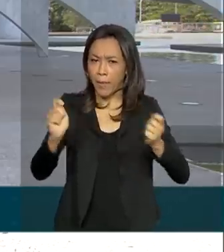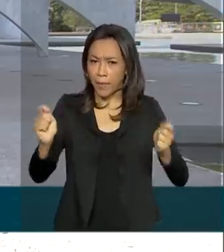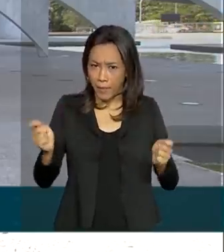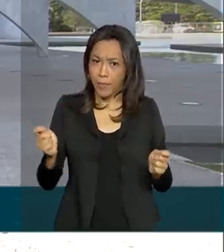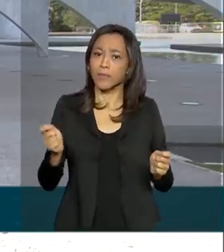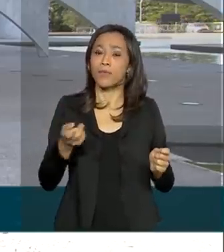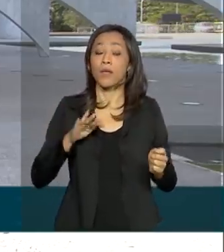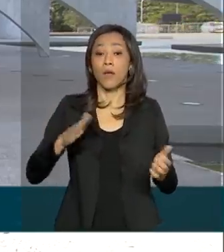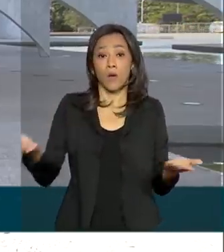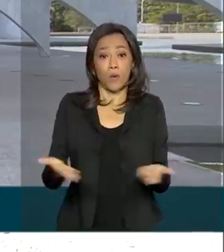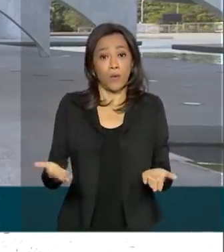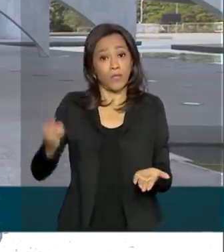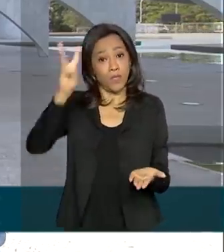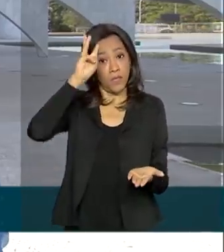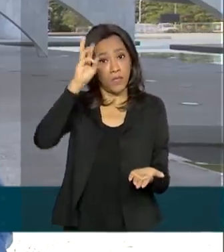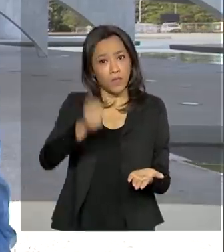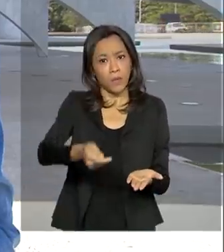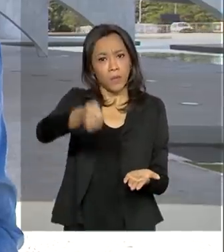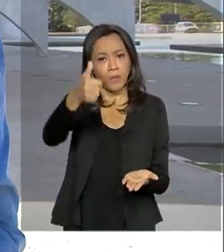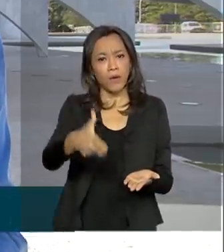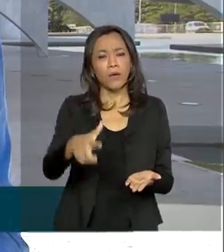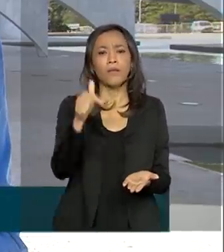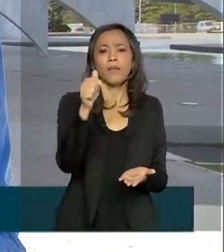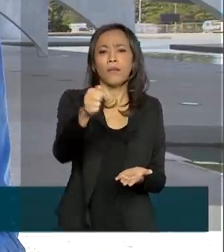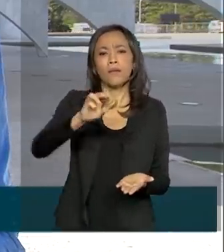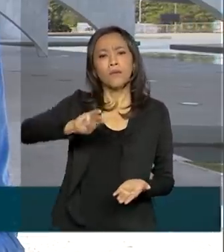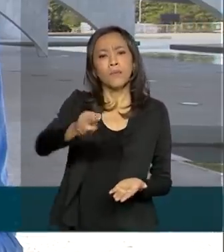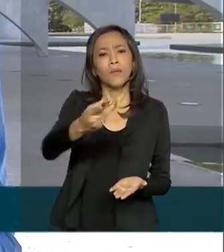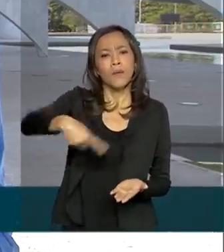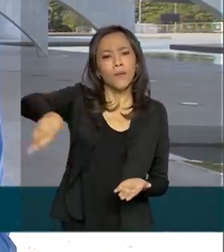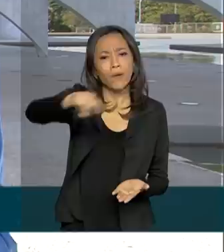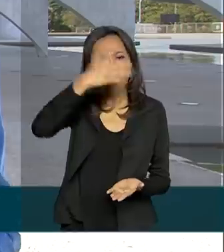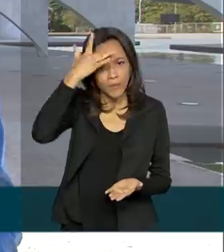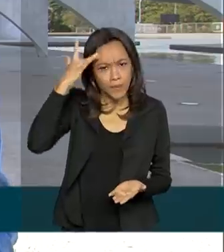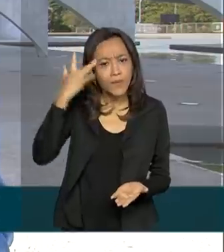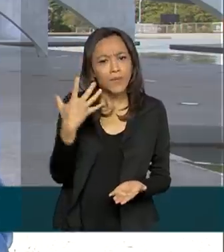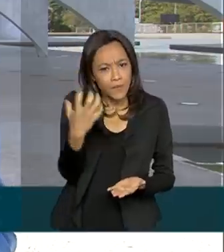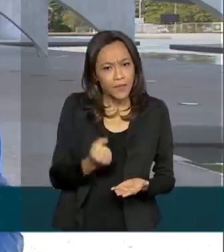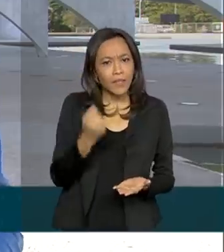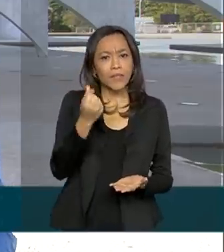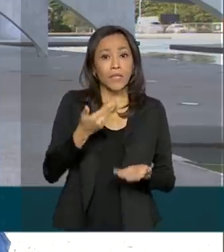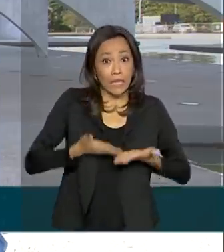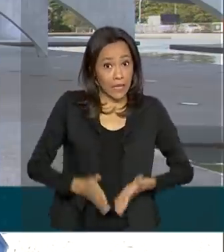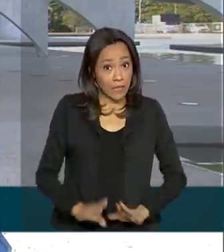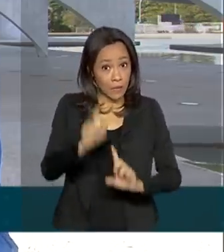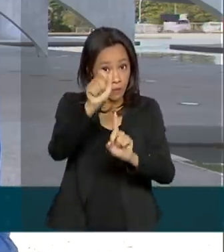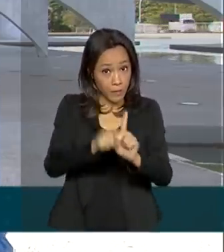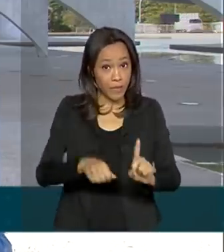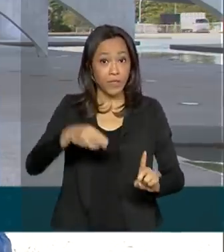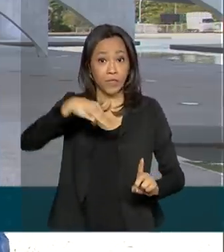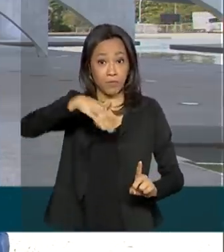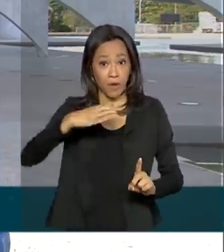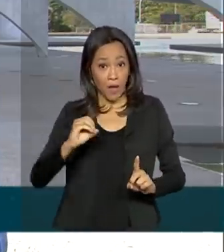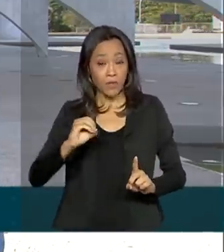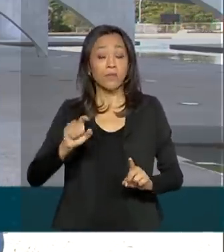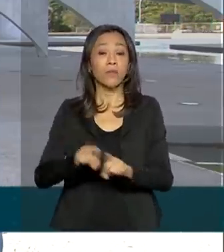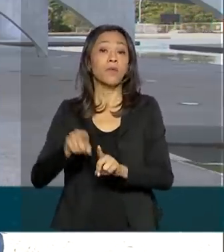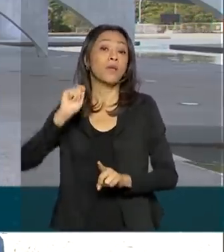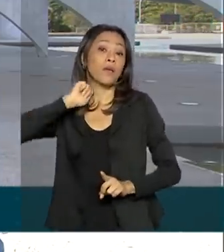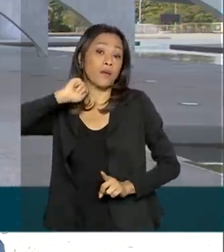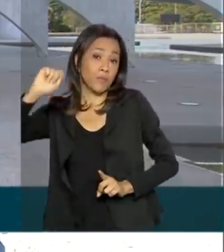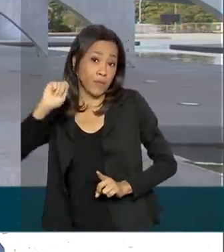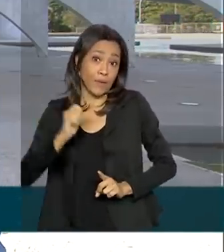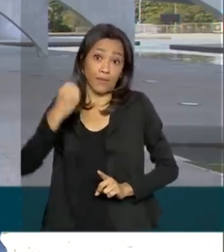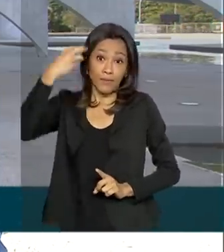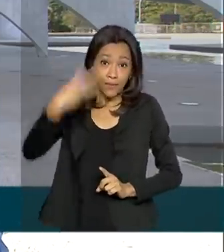Nesta terça-feira, recebem quase 7 milhões de beneficiários nascidos em março e abril. É a